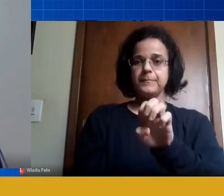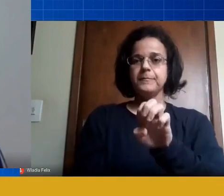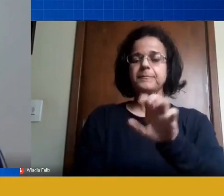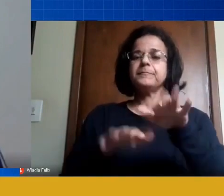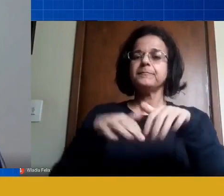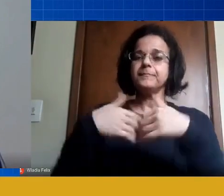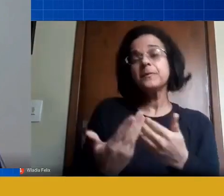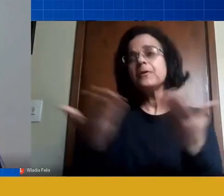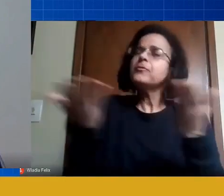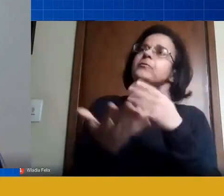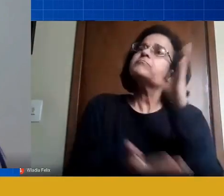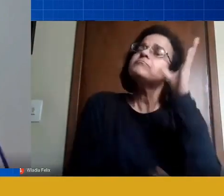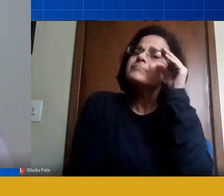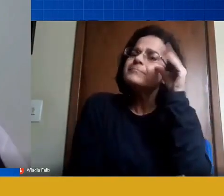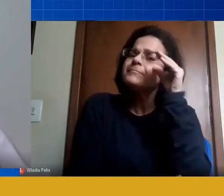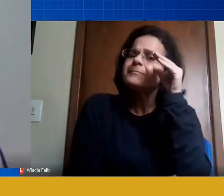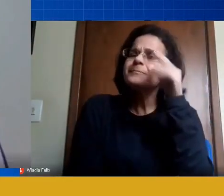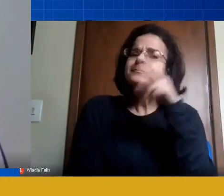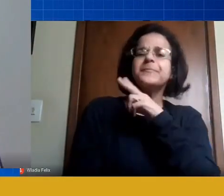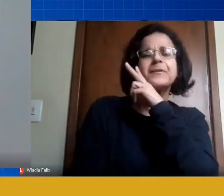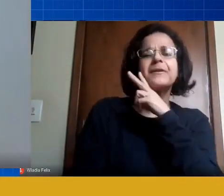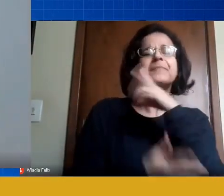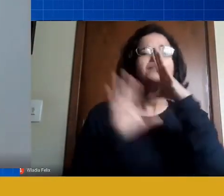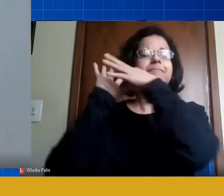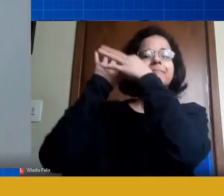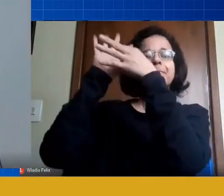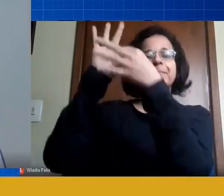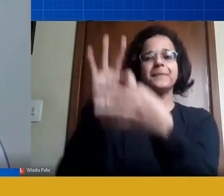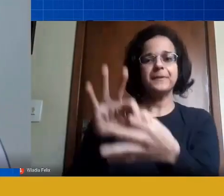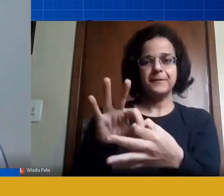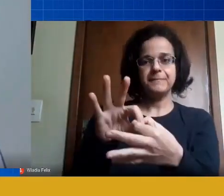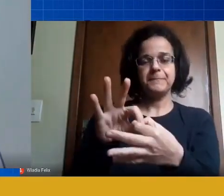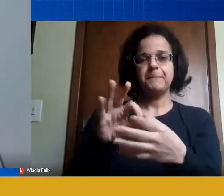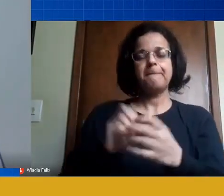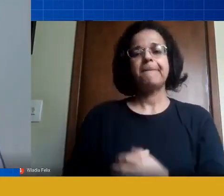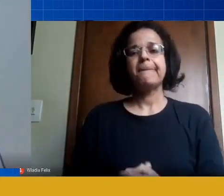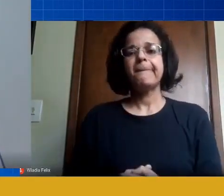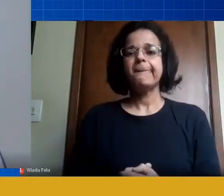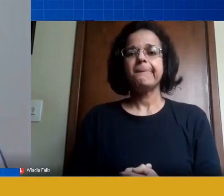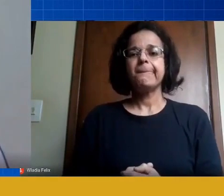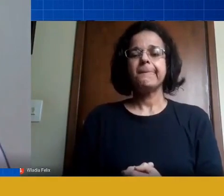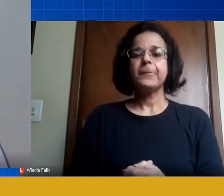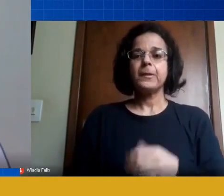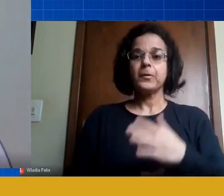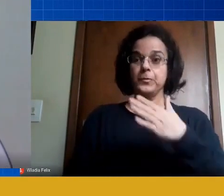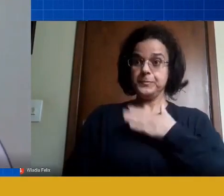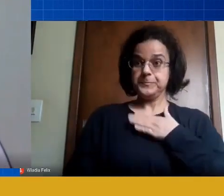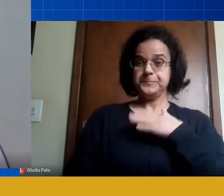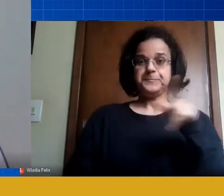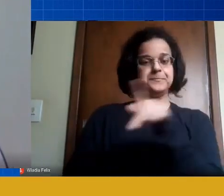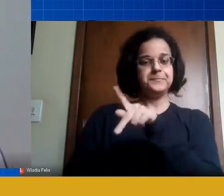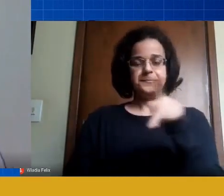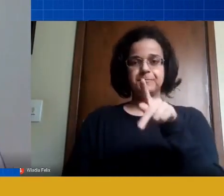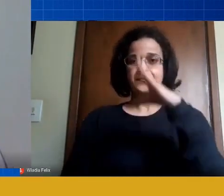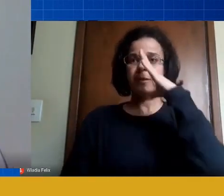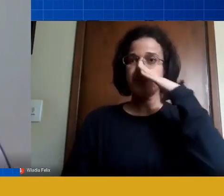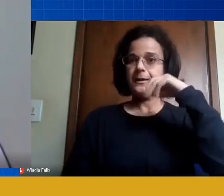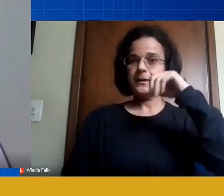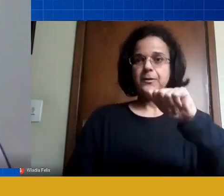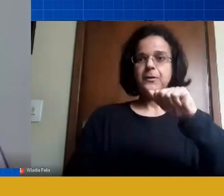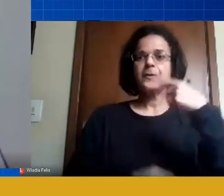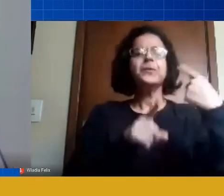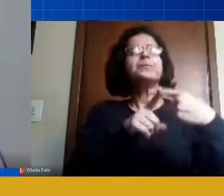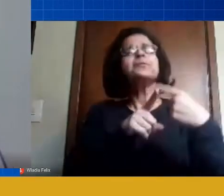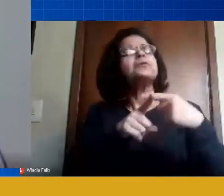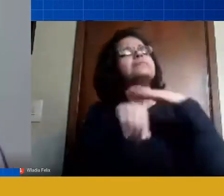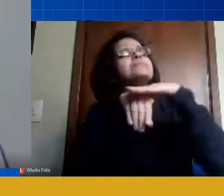é uma curiosidade apenas para contextualizar aí os meus professores de Araucária, de onde você surgiu, por que eu estou